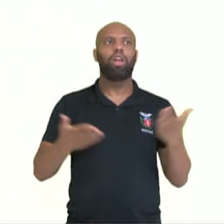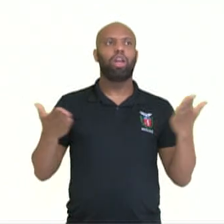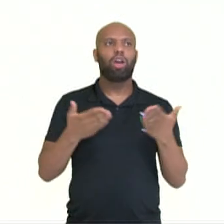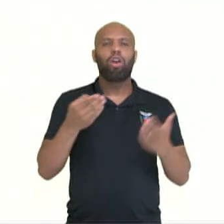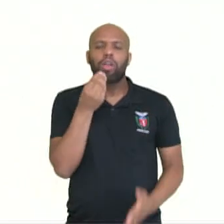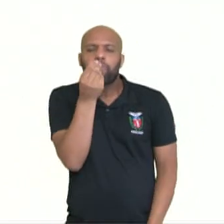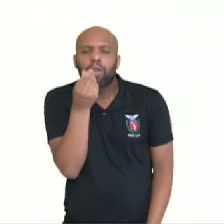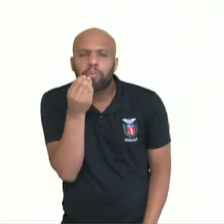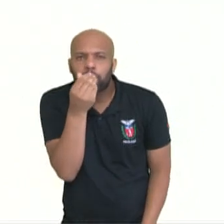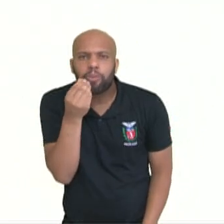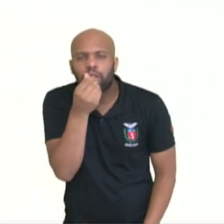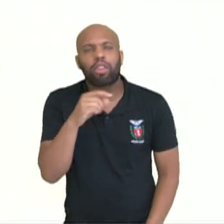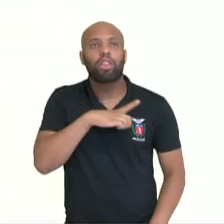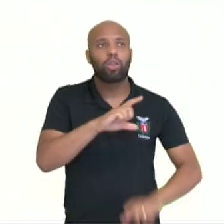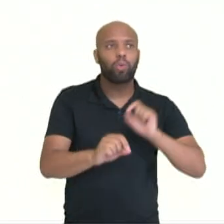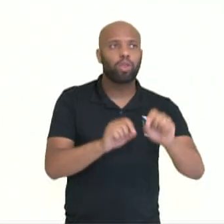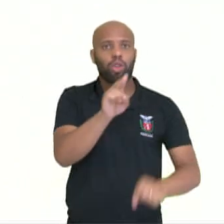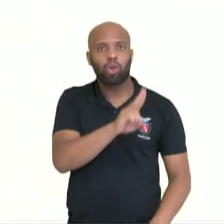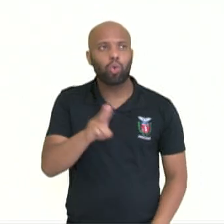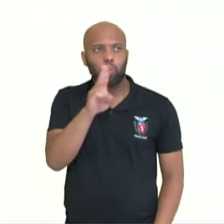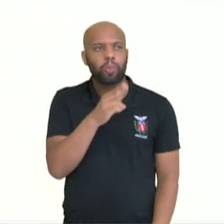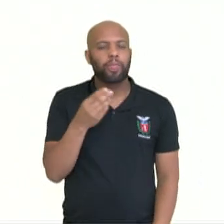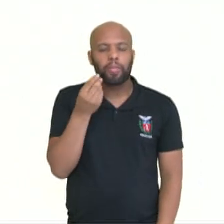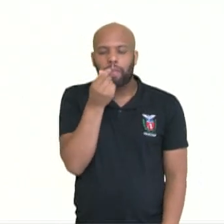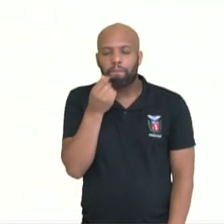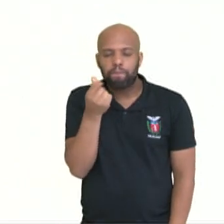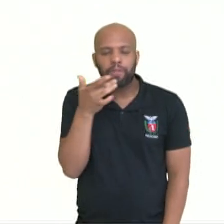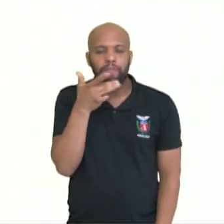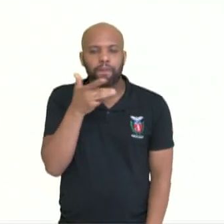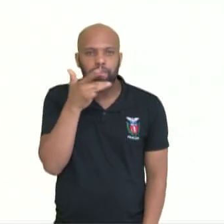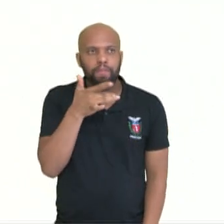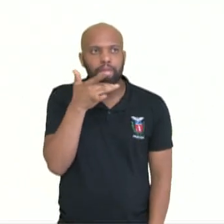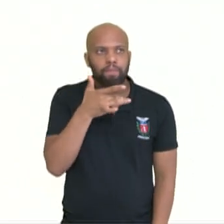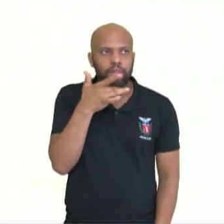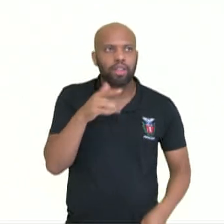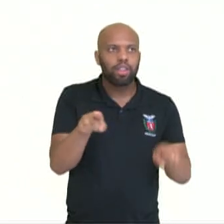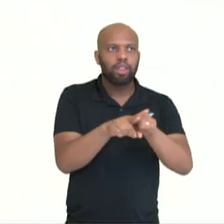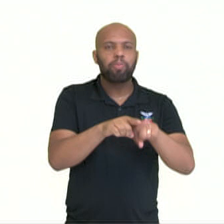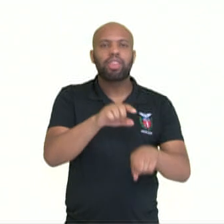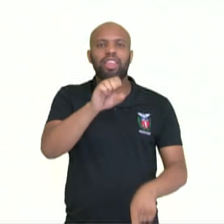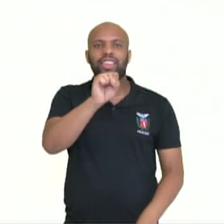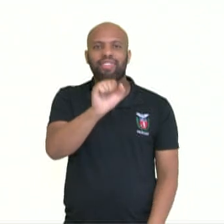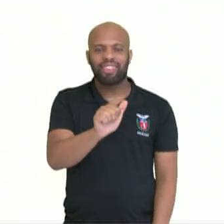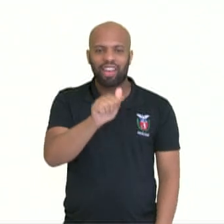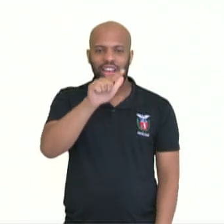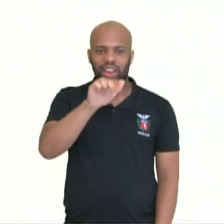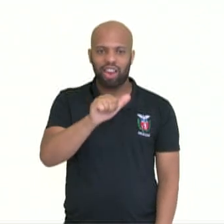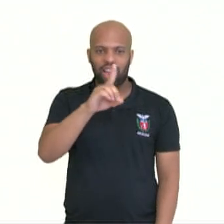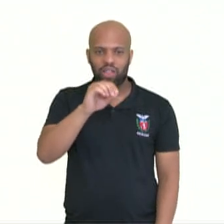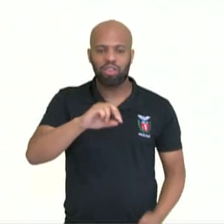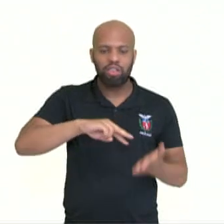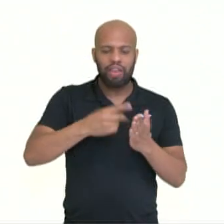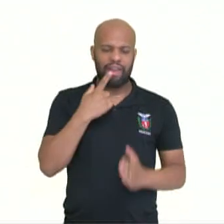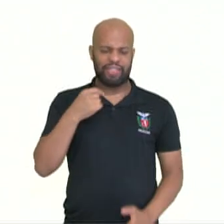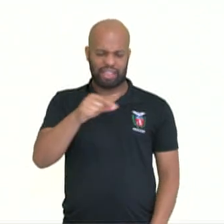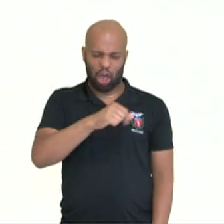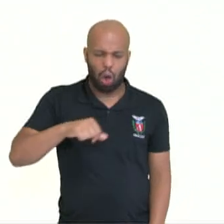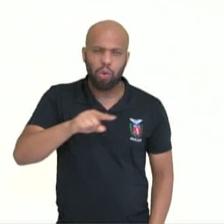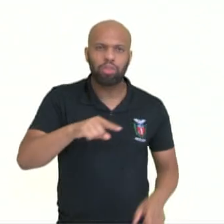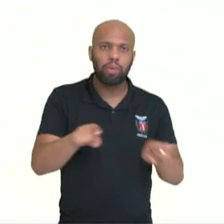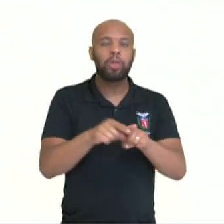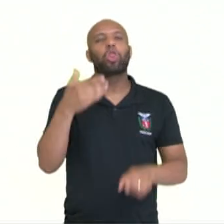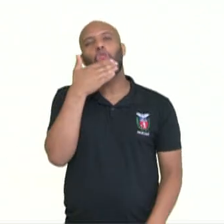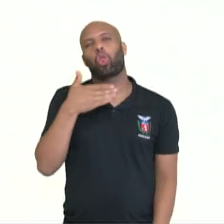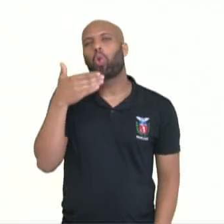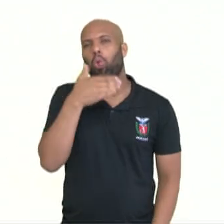os adjetivos sabroso, salado, que é algo salgado, dulce, amargo,